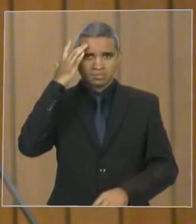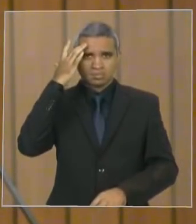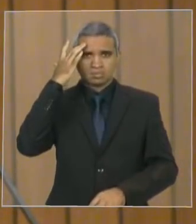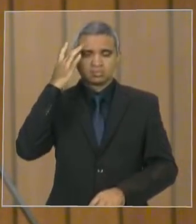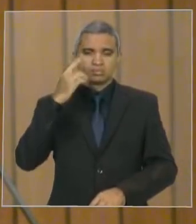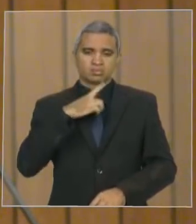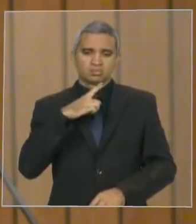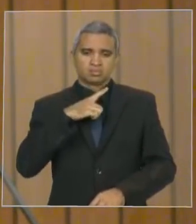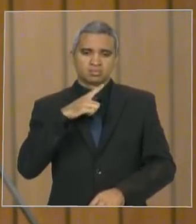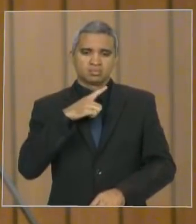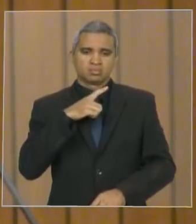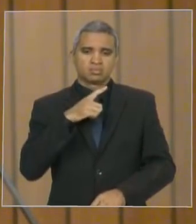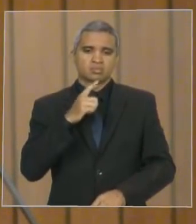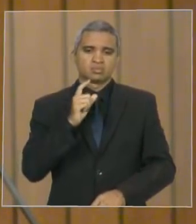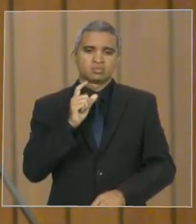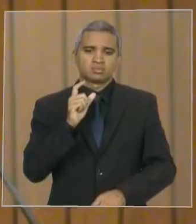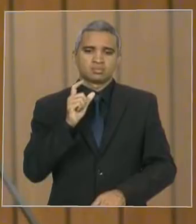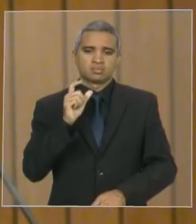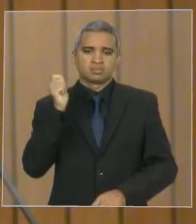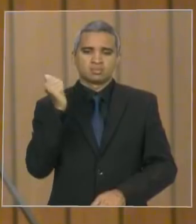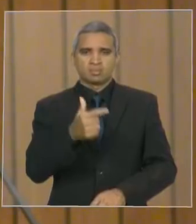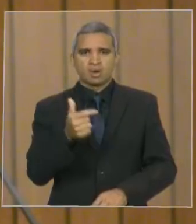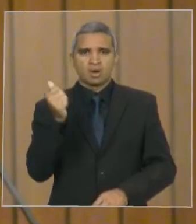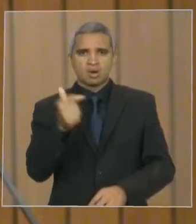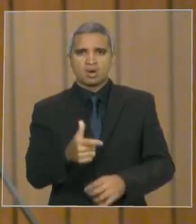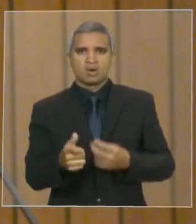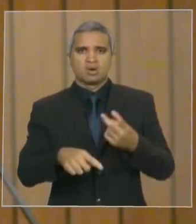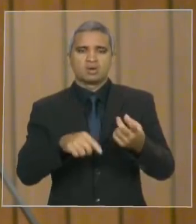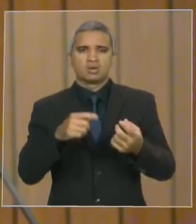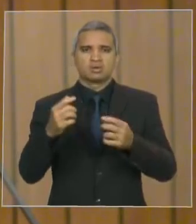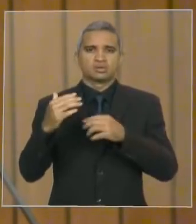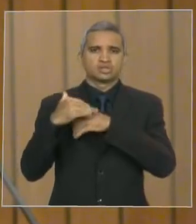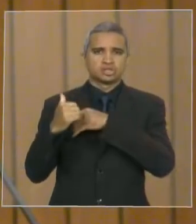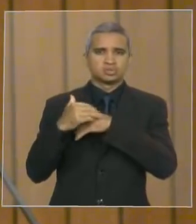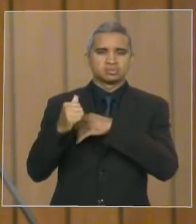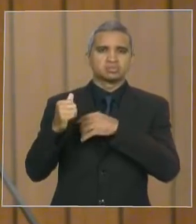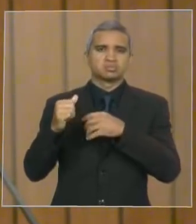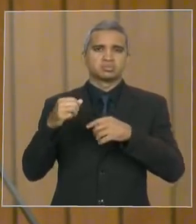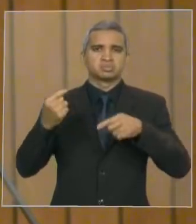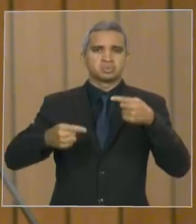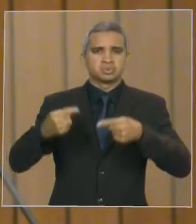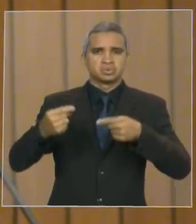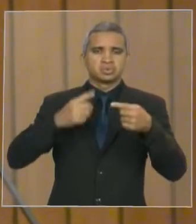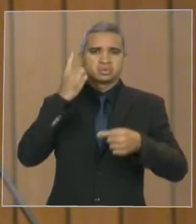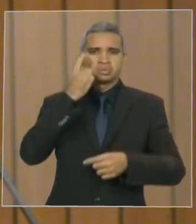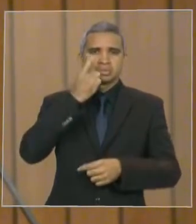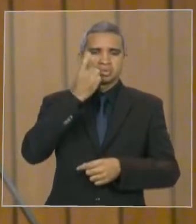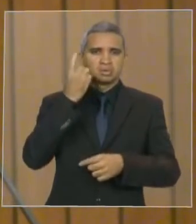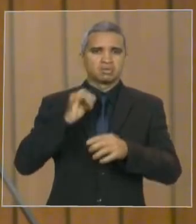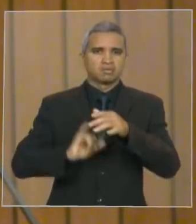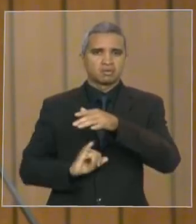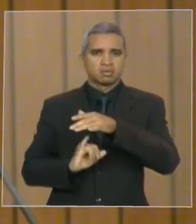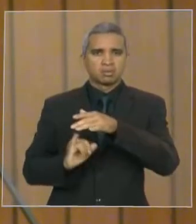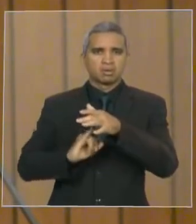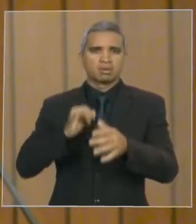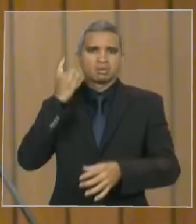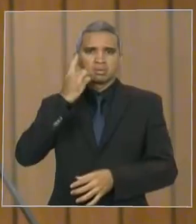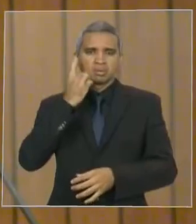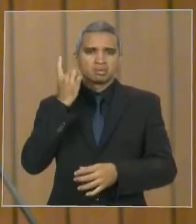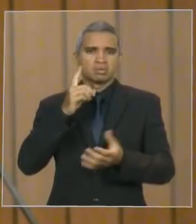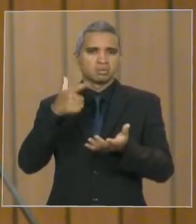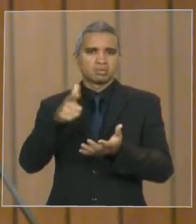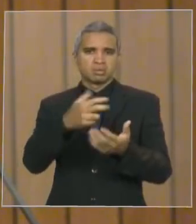baixo calão, me chamando de político baixo, político pequeno, irresponsável, mentiroso.